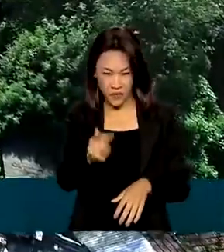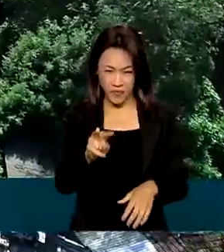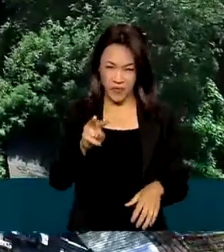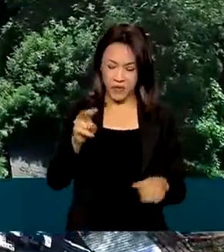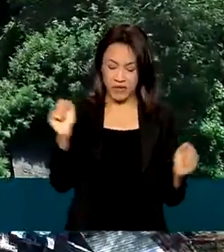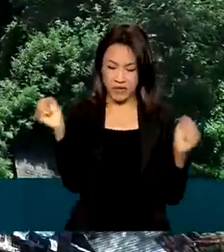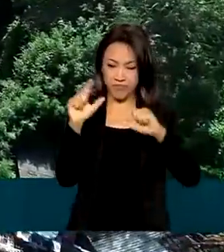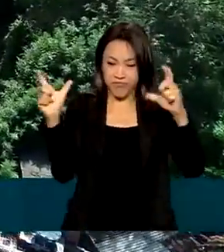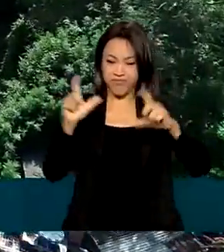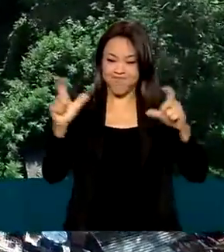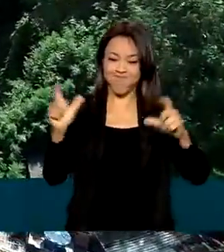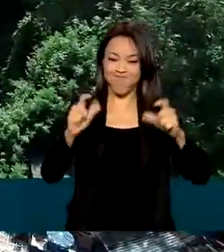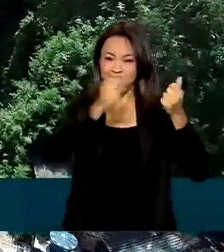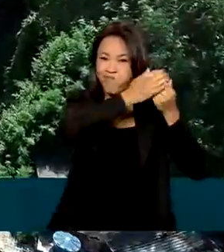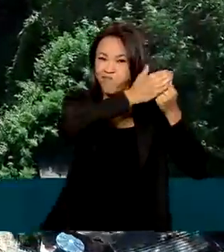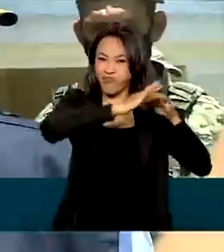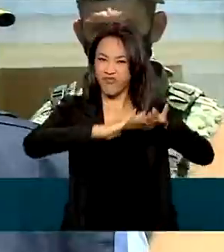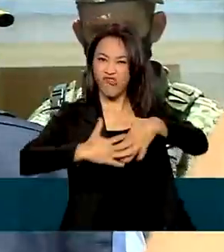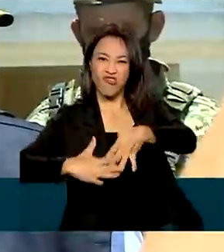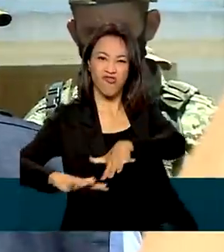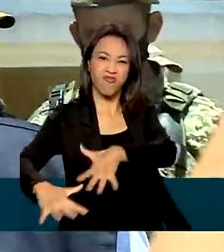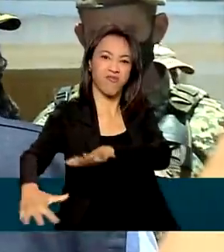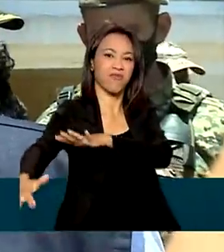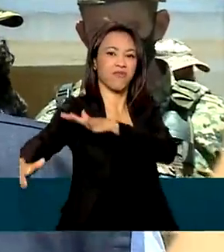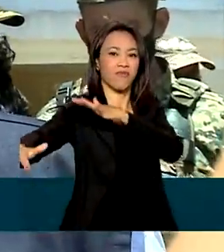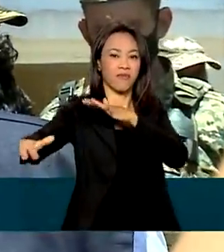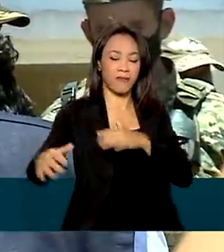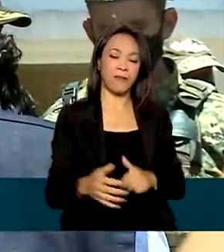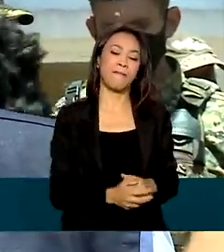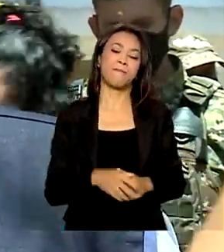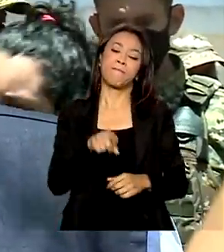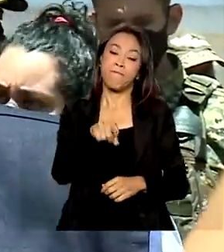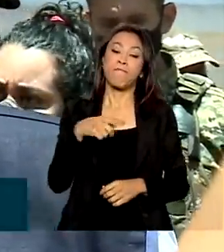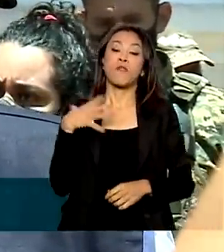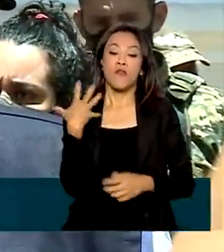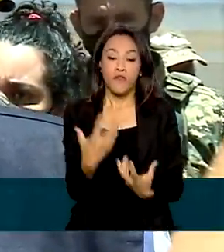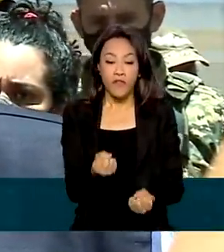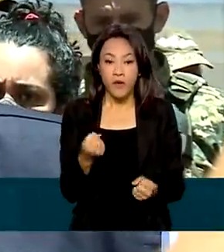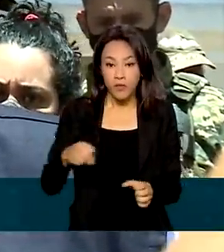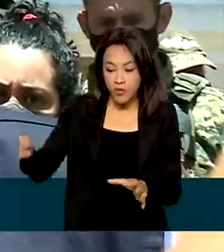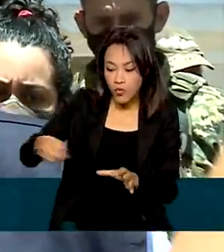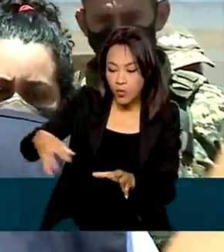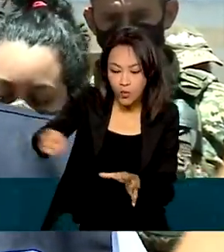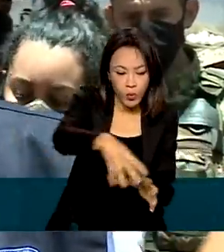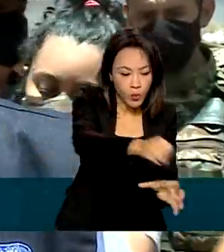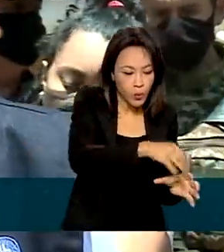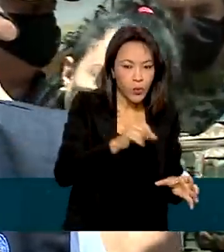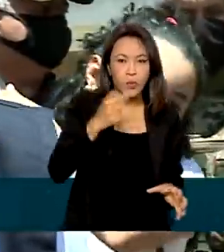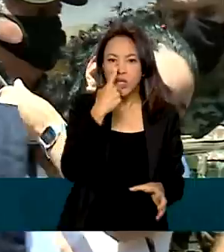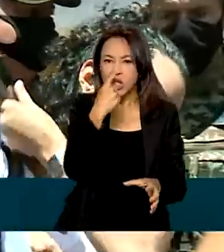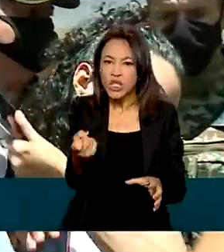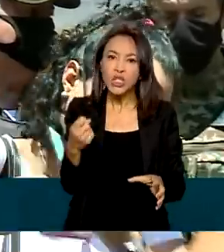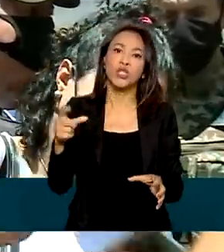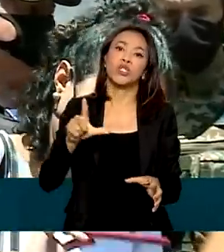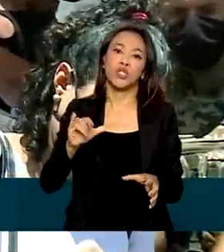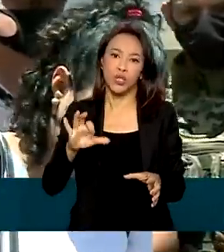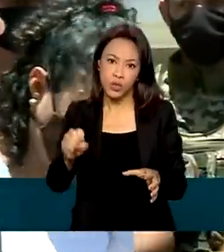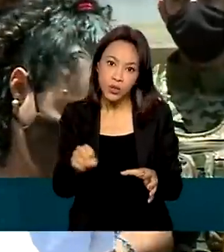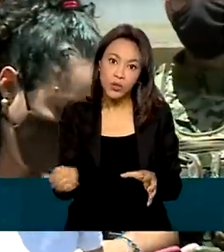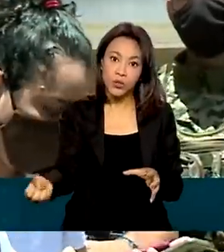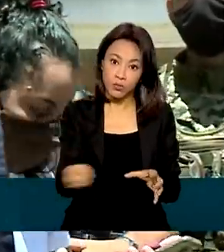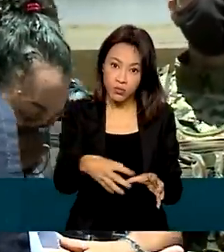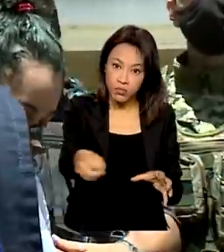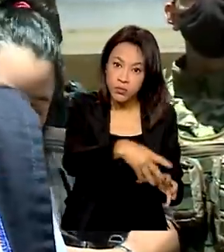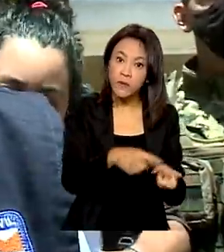calamidade pública de Petrópolis. Para restabelecer a mobilidade, garantir a coleta de lixo na ponta, garantir que a Enel